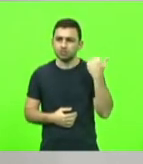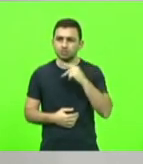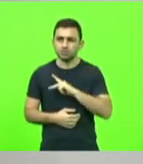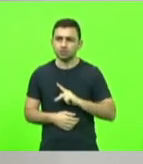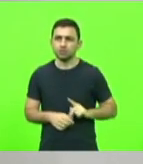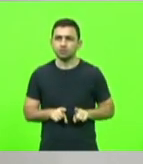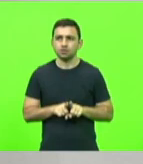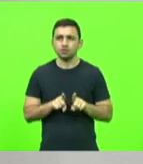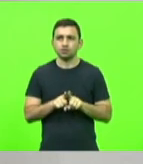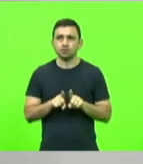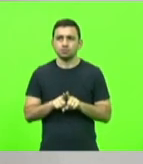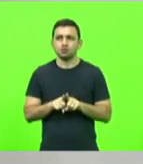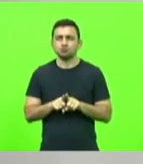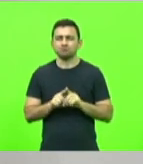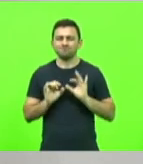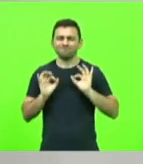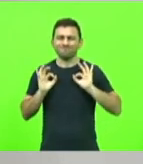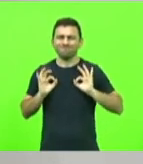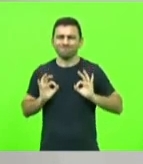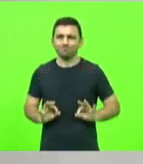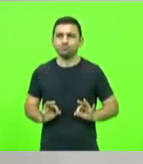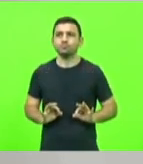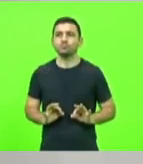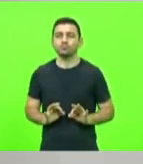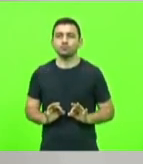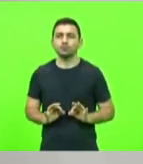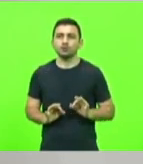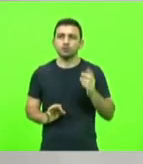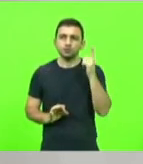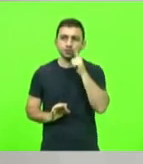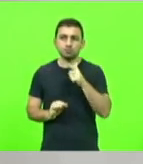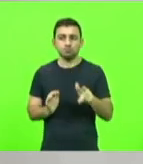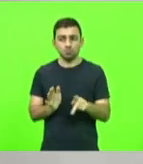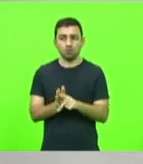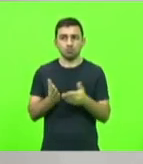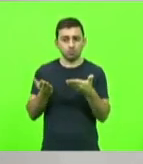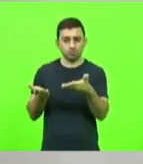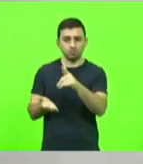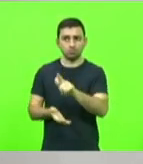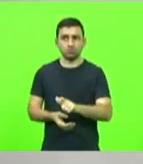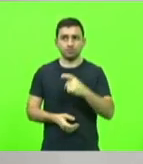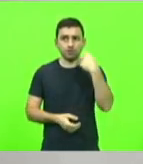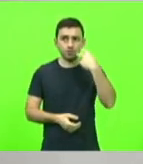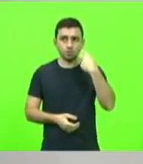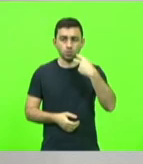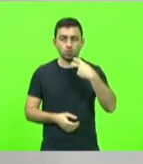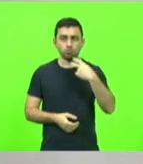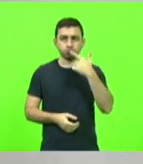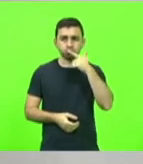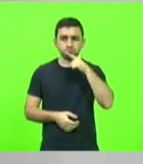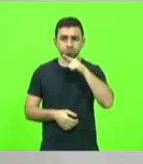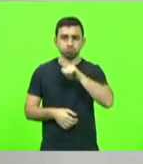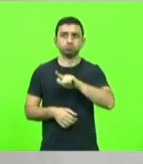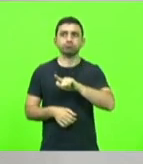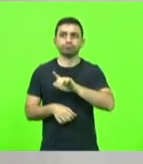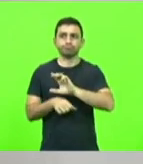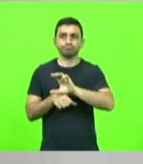que dignificam a causa do vereador e a formação de vereadores mirins